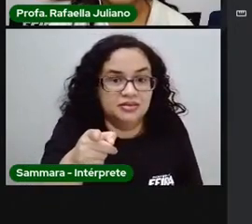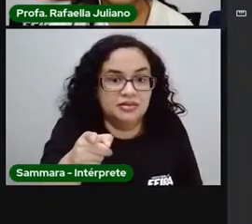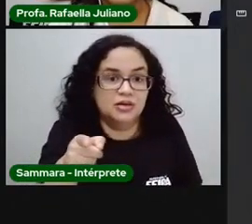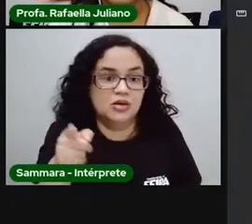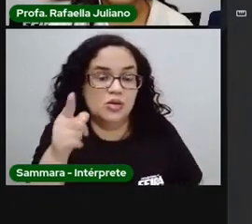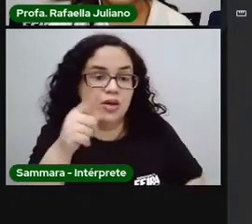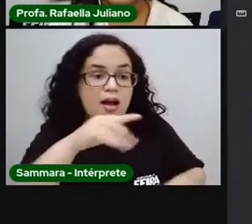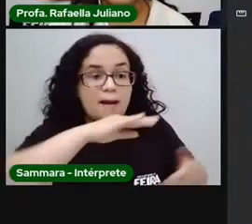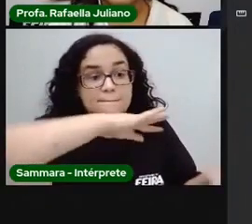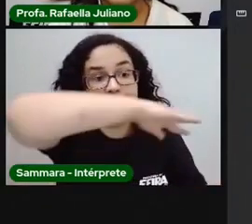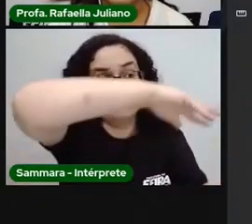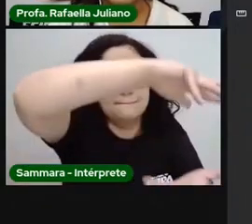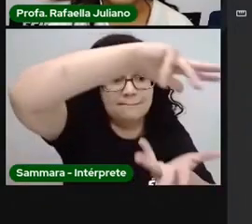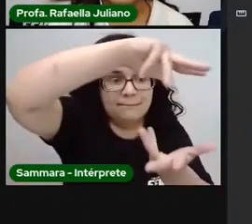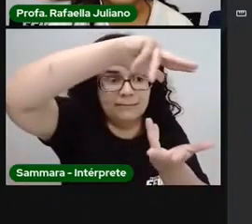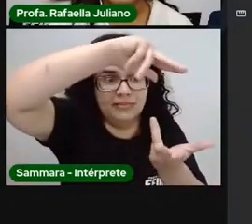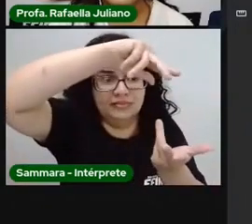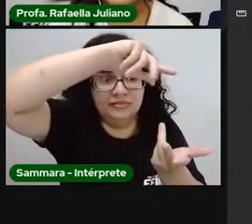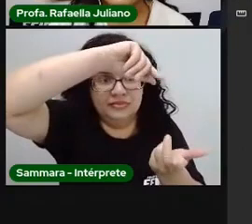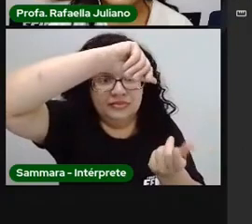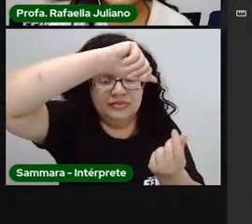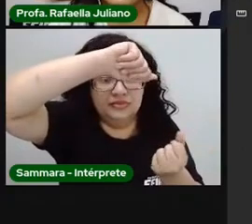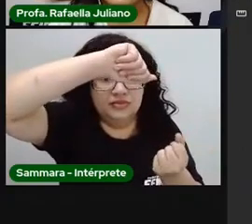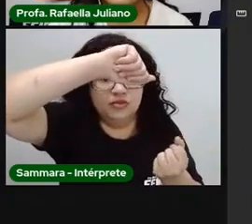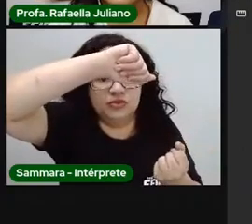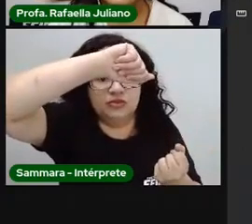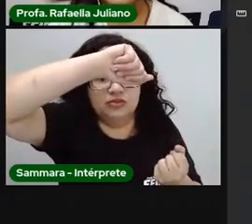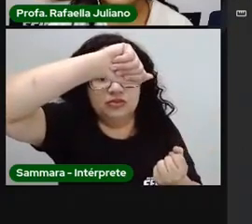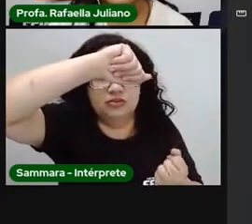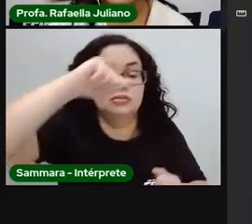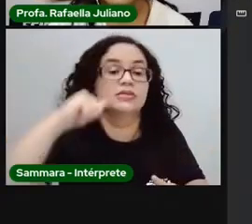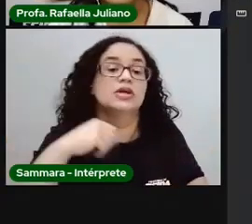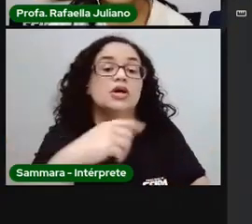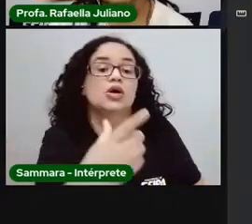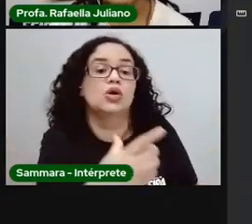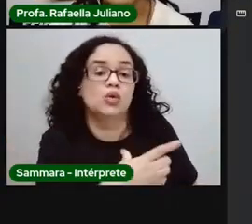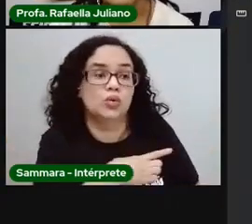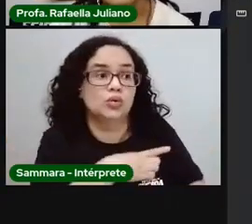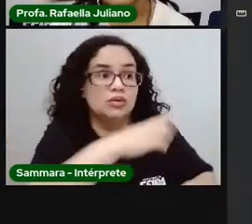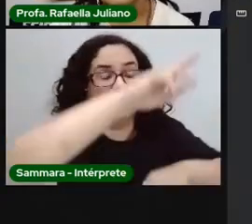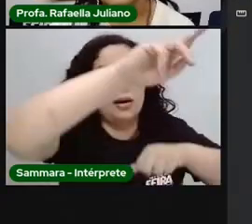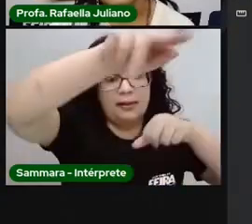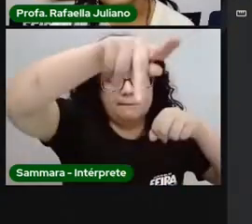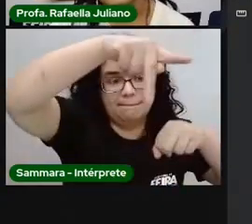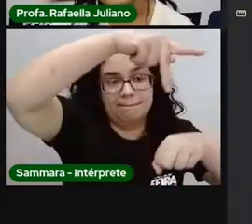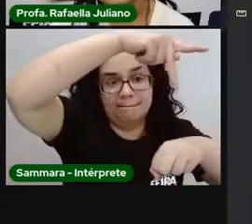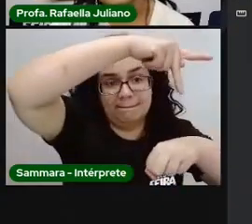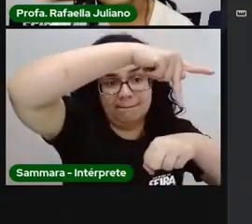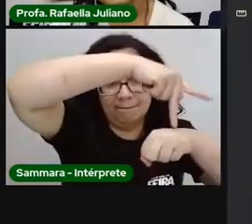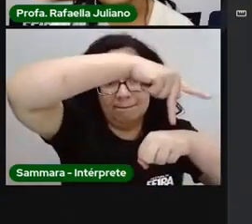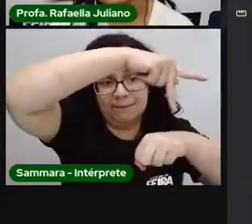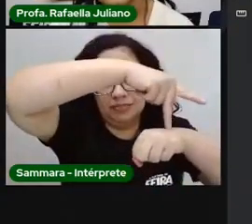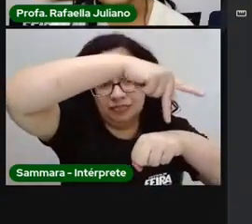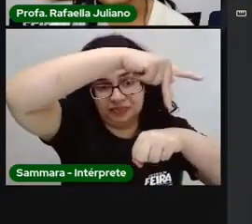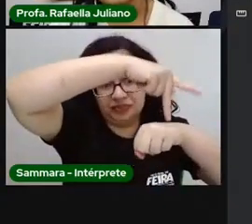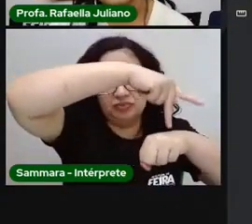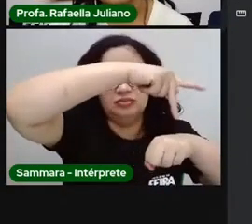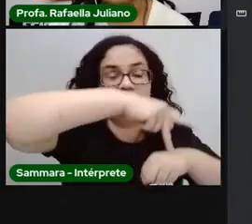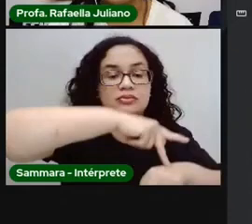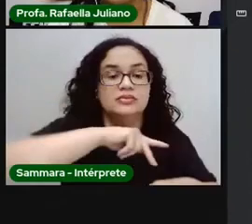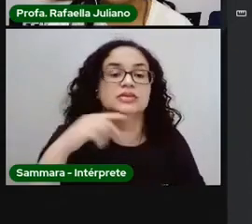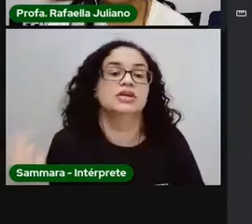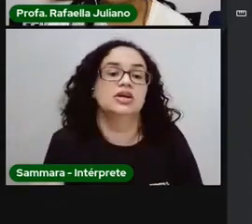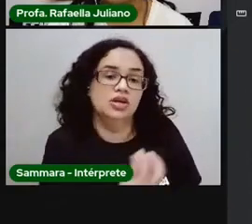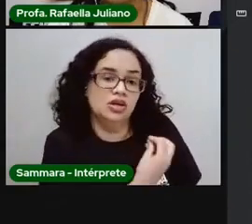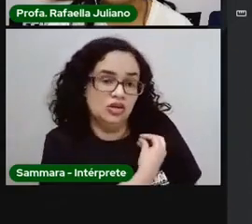Planeta Terra e mostrou exatamente onde é que tá o nosso país. E ainda mostra aqui, ó, os países que